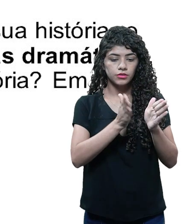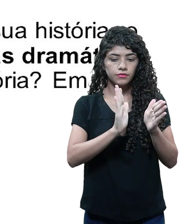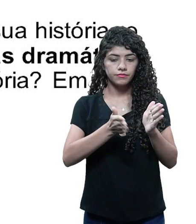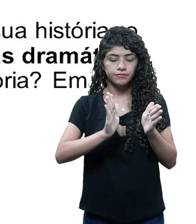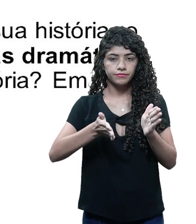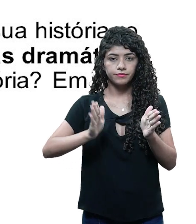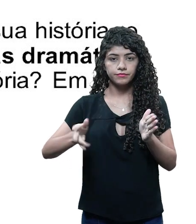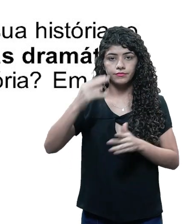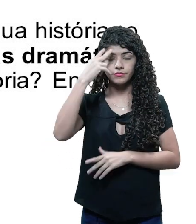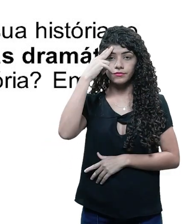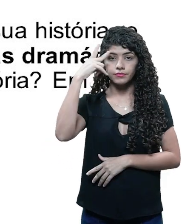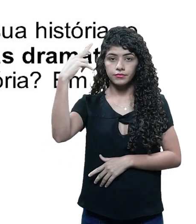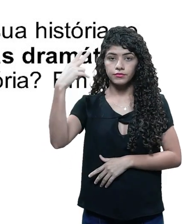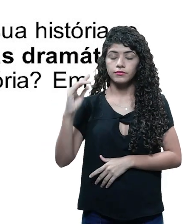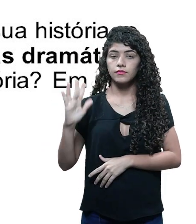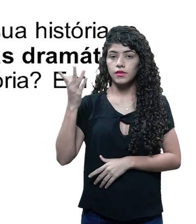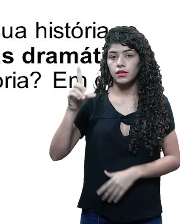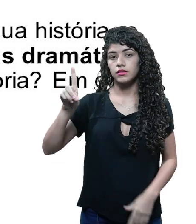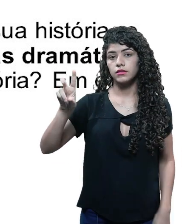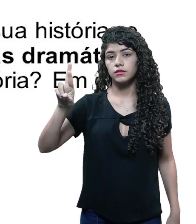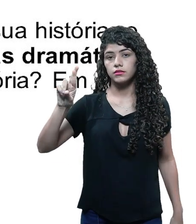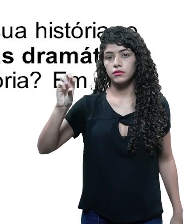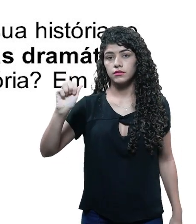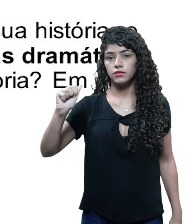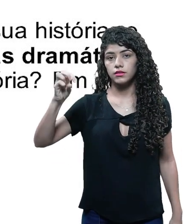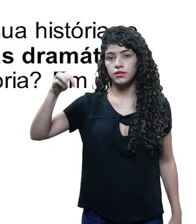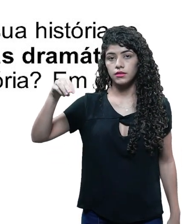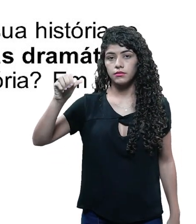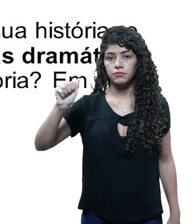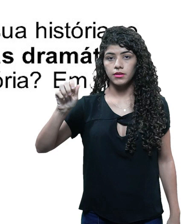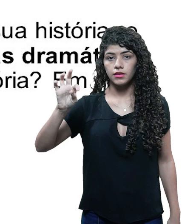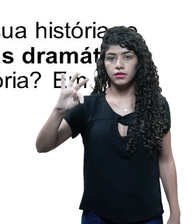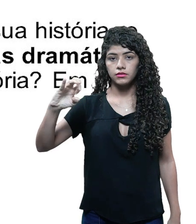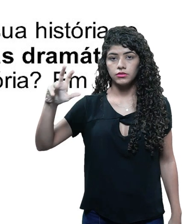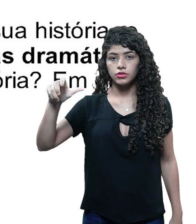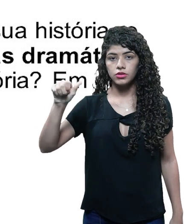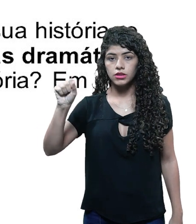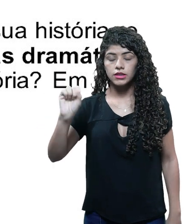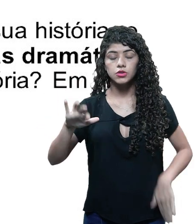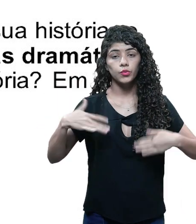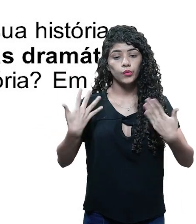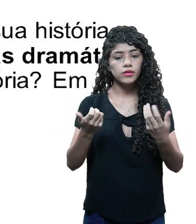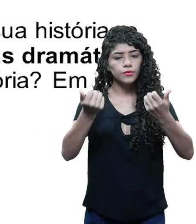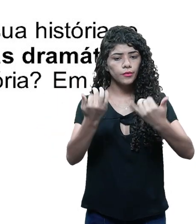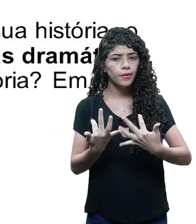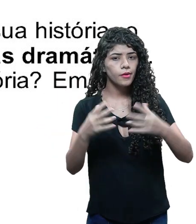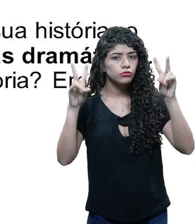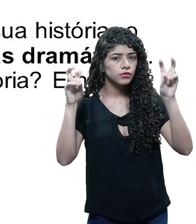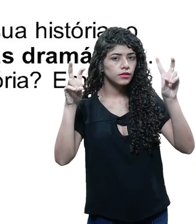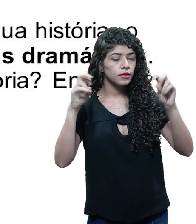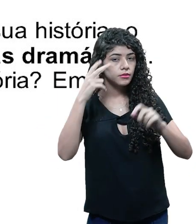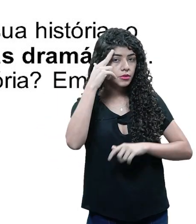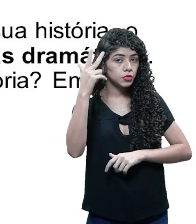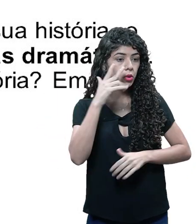dividir, a história em cenas dramáticas. Quais as cenas que irão informar o conteúdo da história? Em que